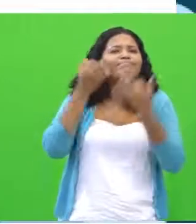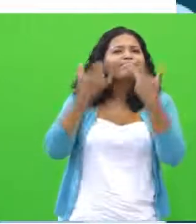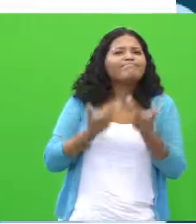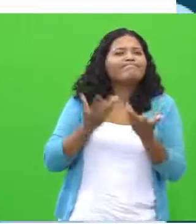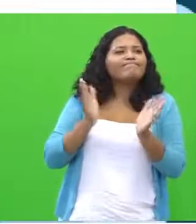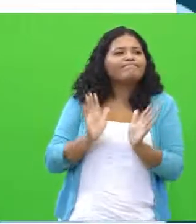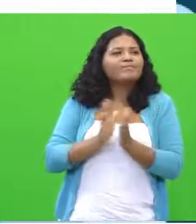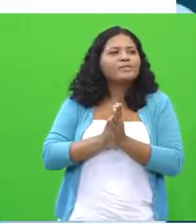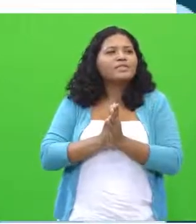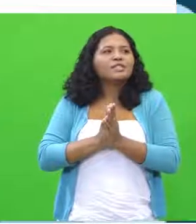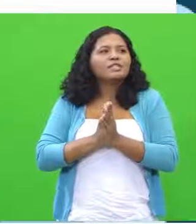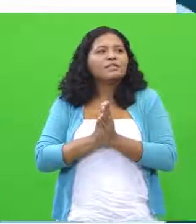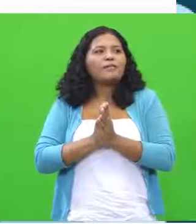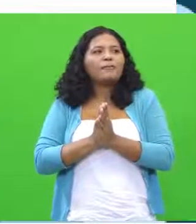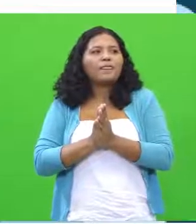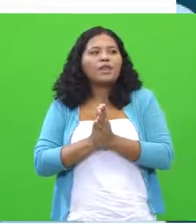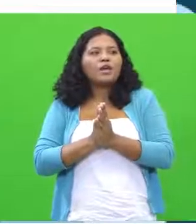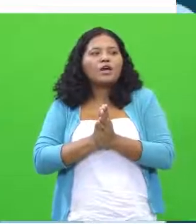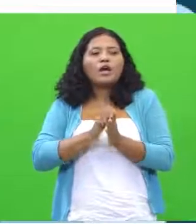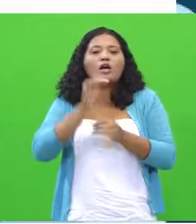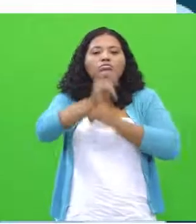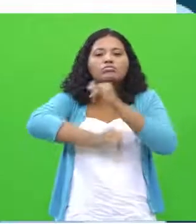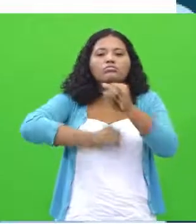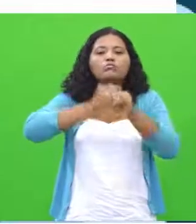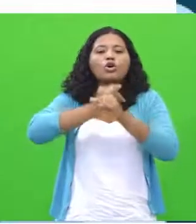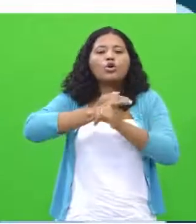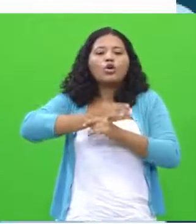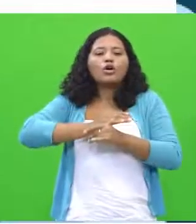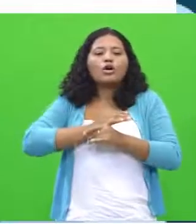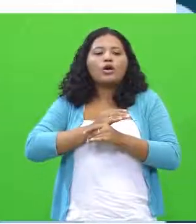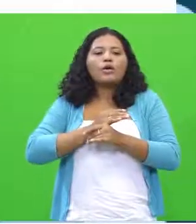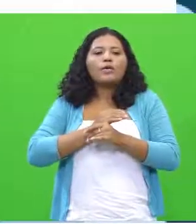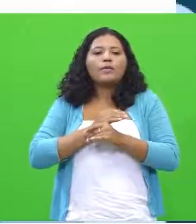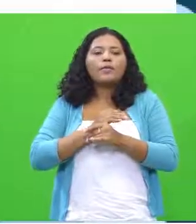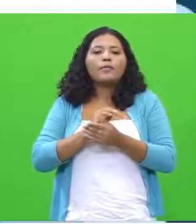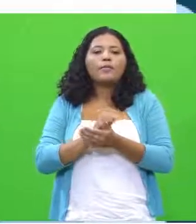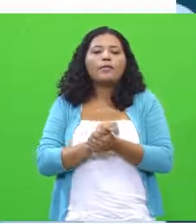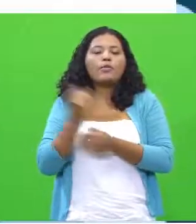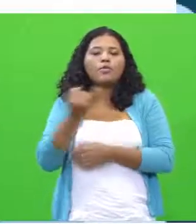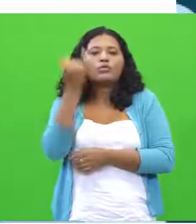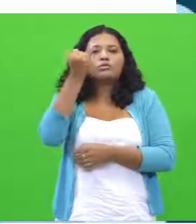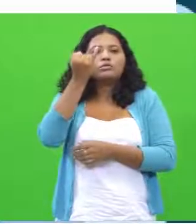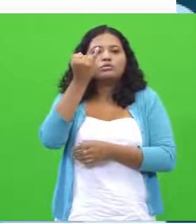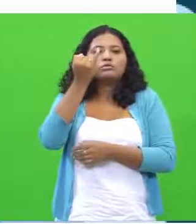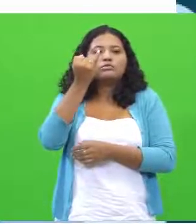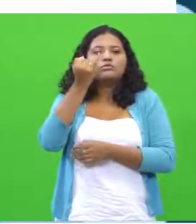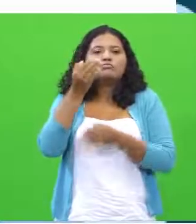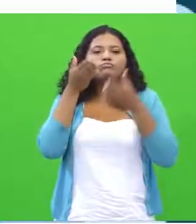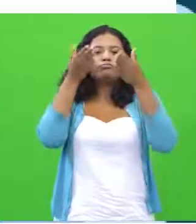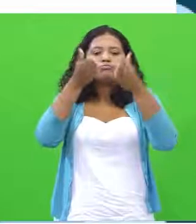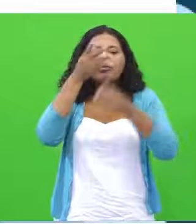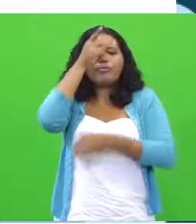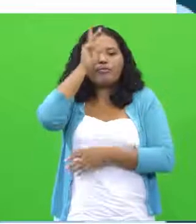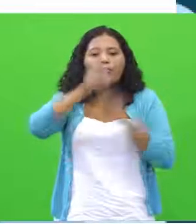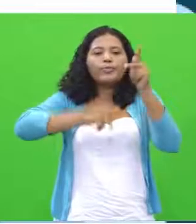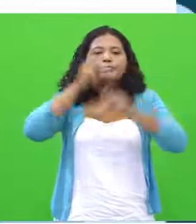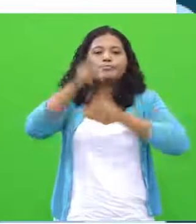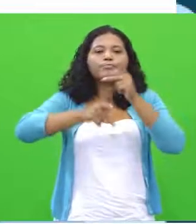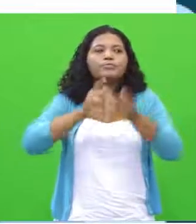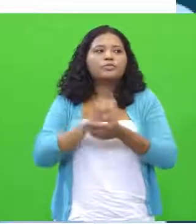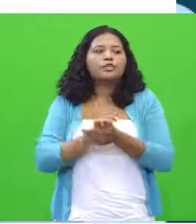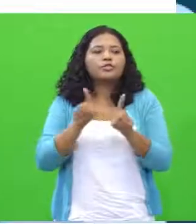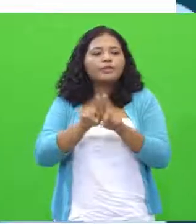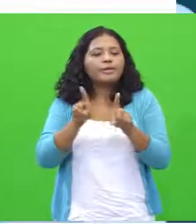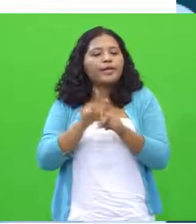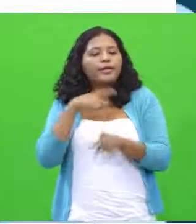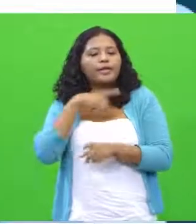A rede enquanto direito fundamental, não é isso? Pronto. Nós temos outros aspectos